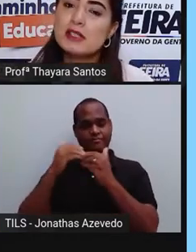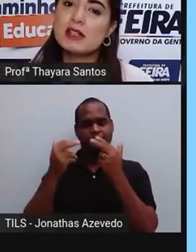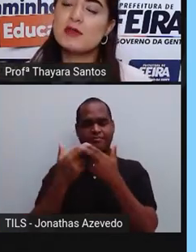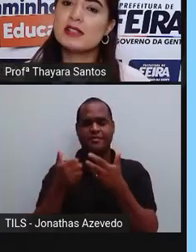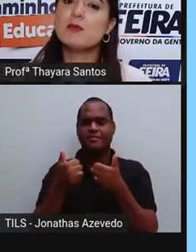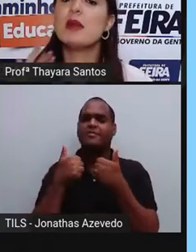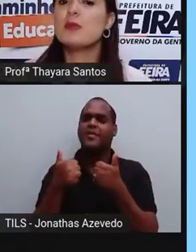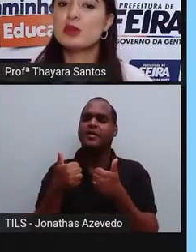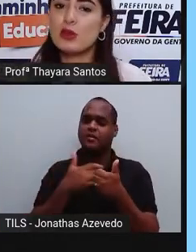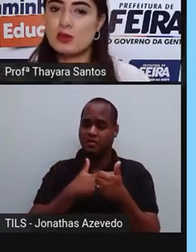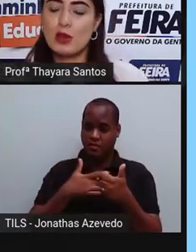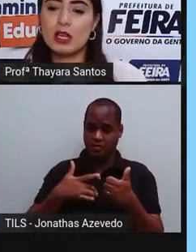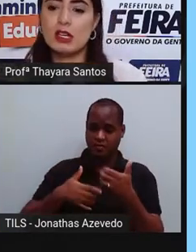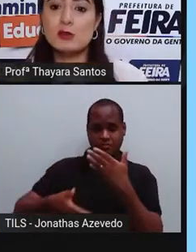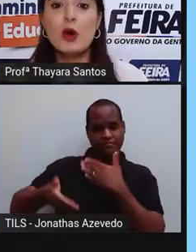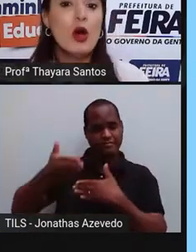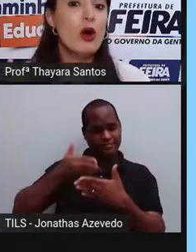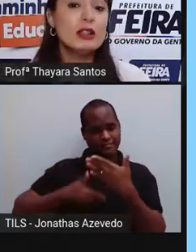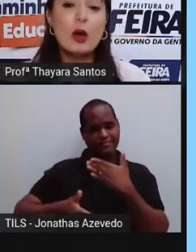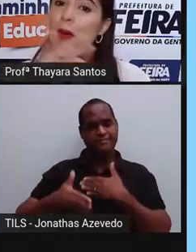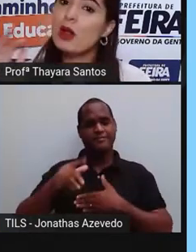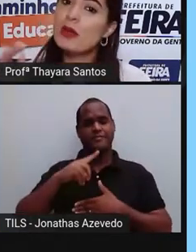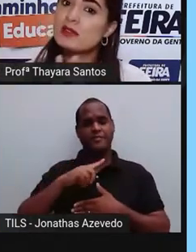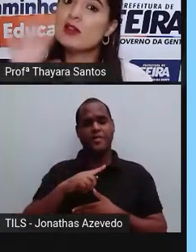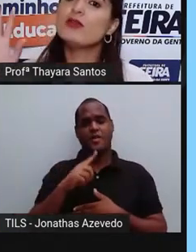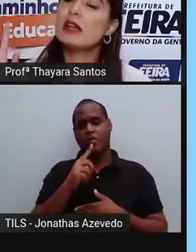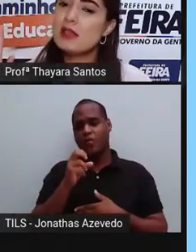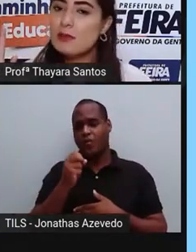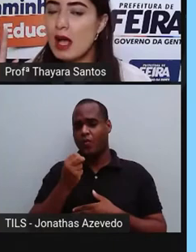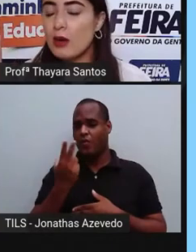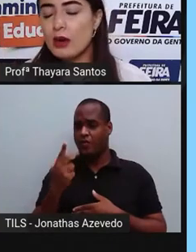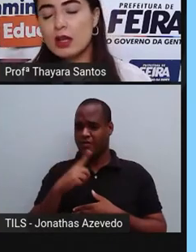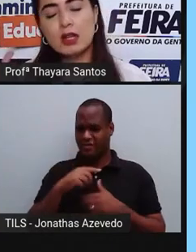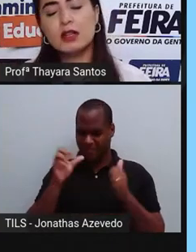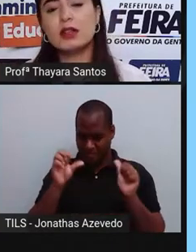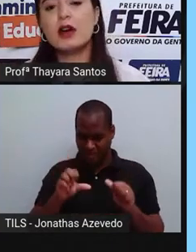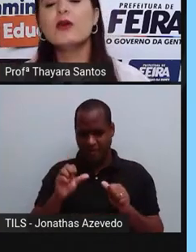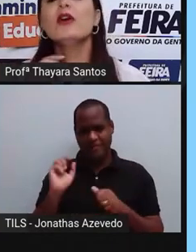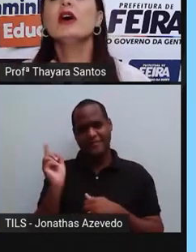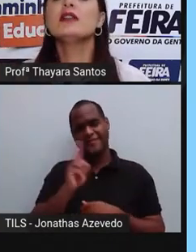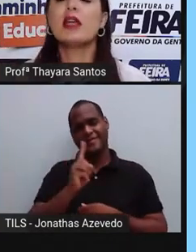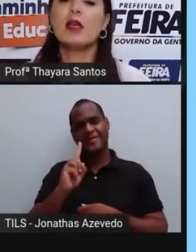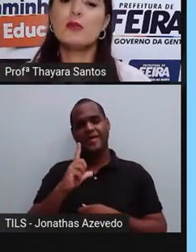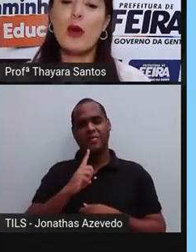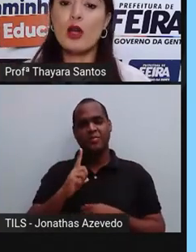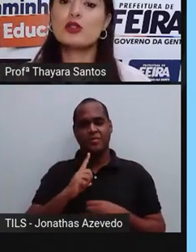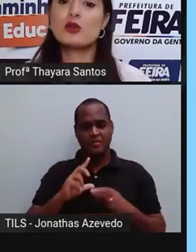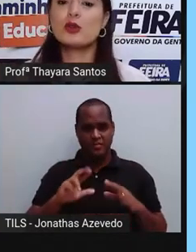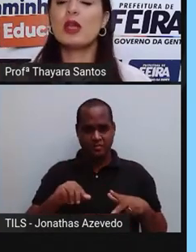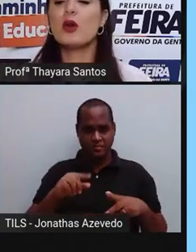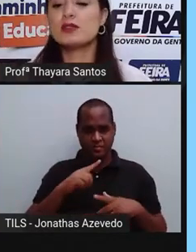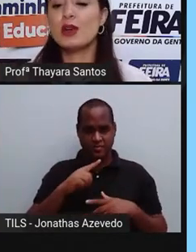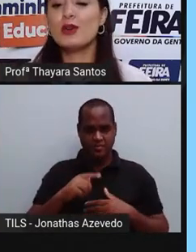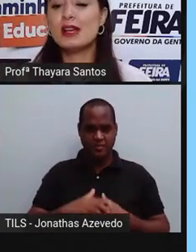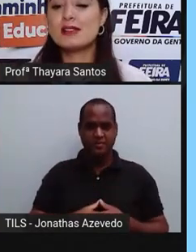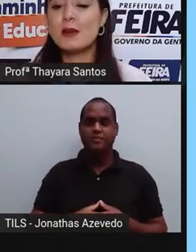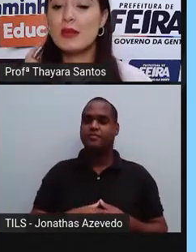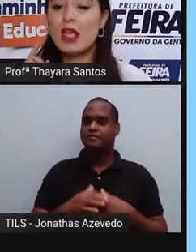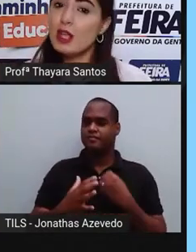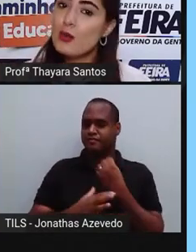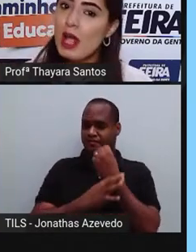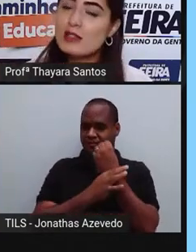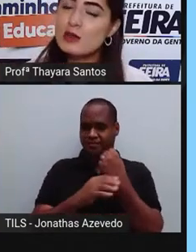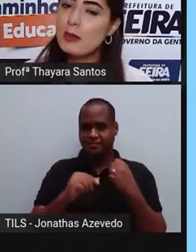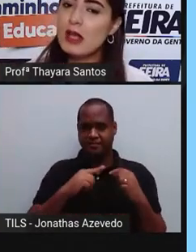boas, elas fazem bem para o nosso organismo. Ou então, pelo menos, não fazem mal. Então, pode consumir com segurança.